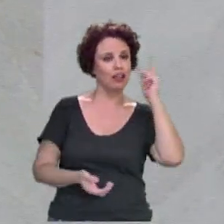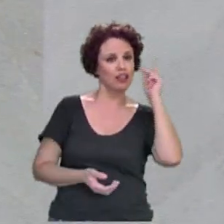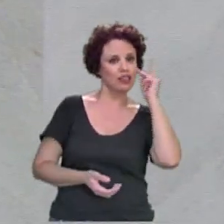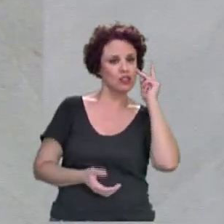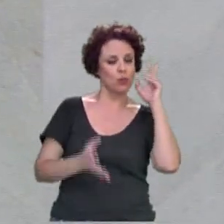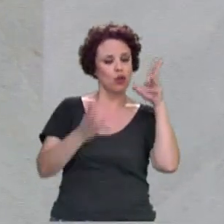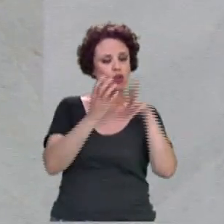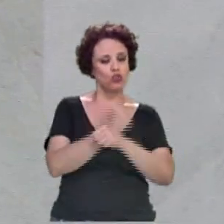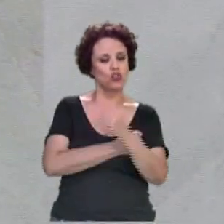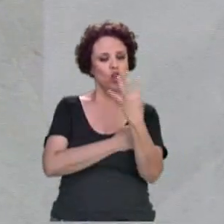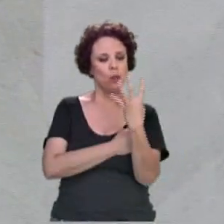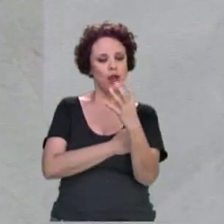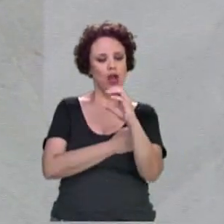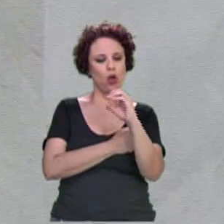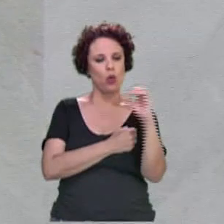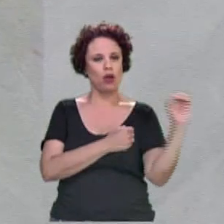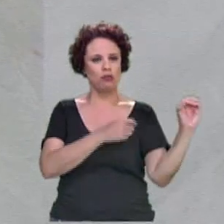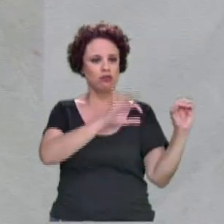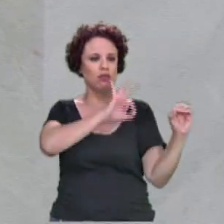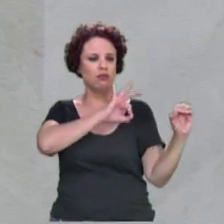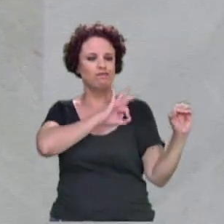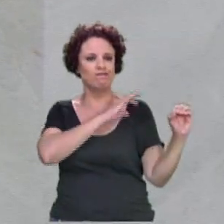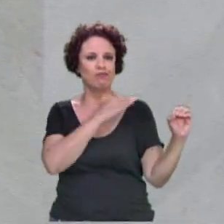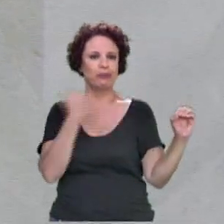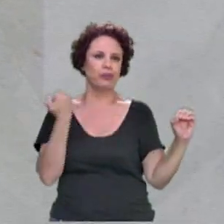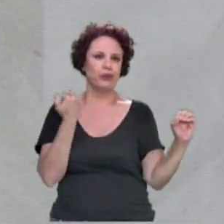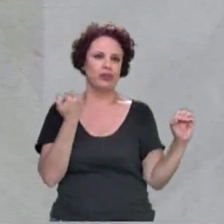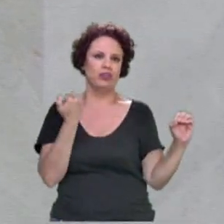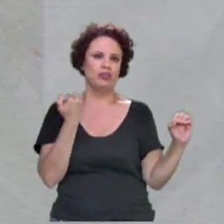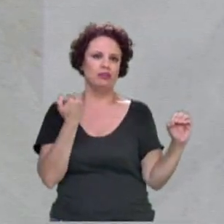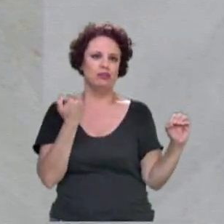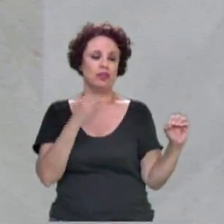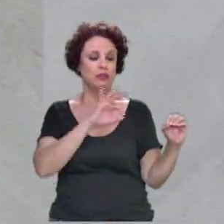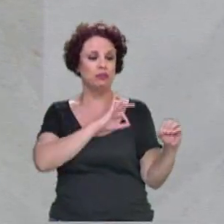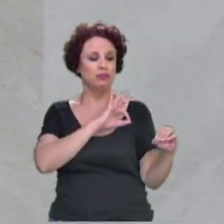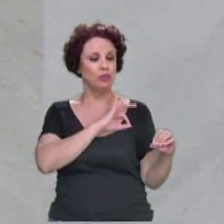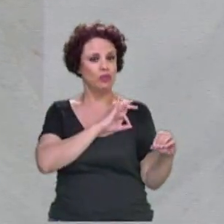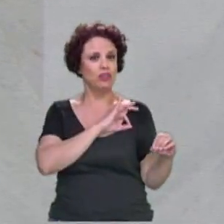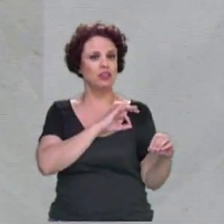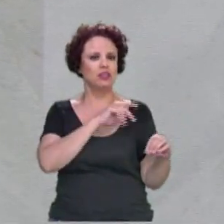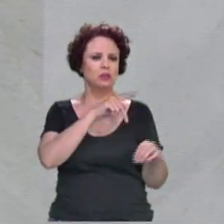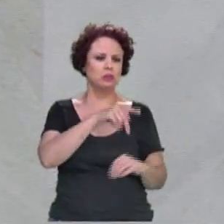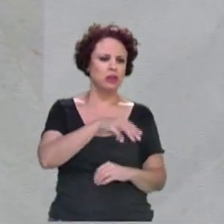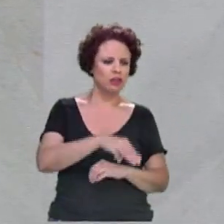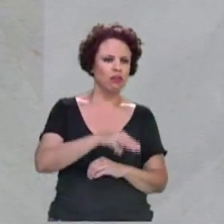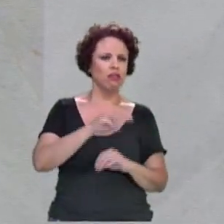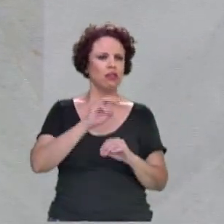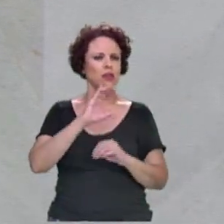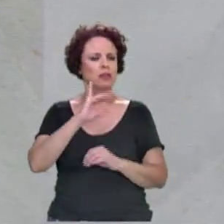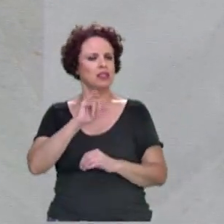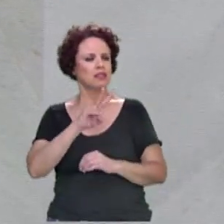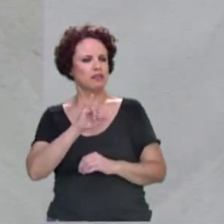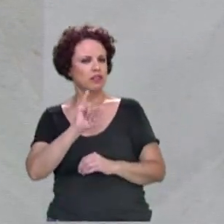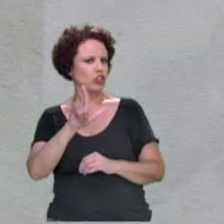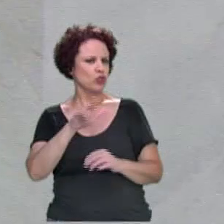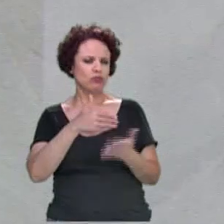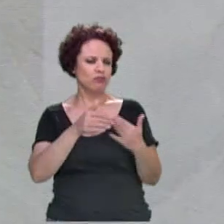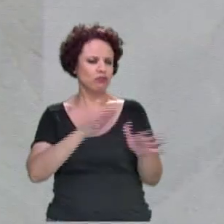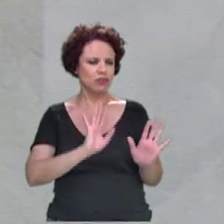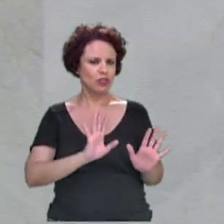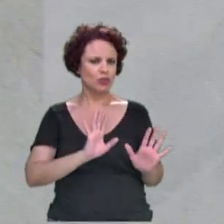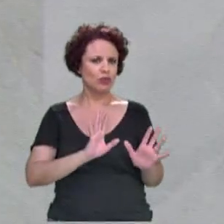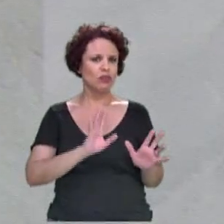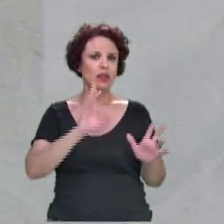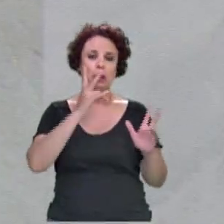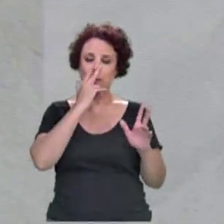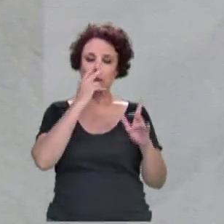400 policiais mortos. Policiais, policiais militares, guardas civis. É o resultado de uma